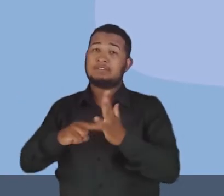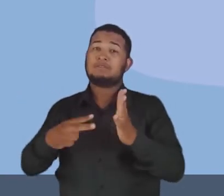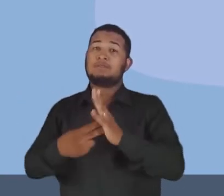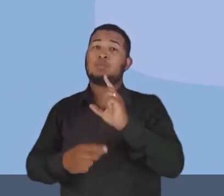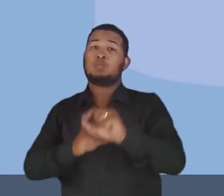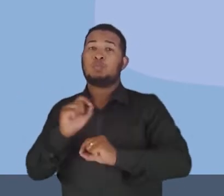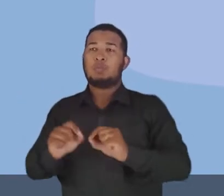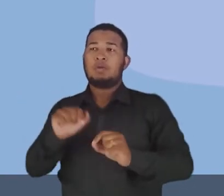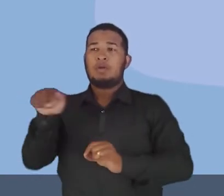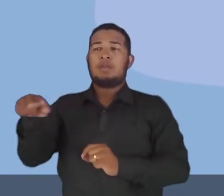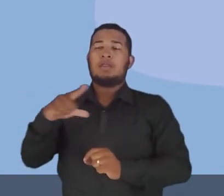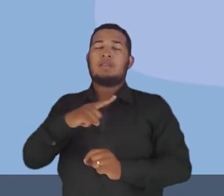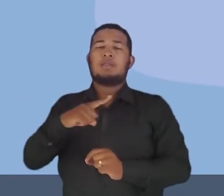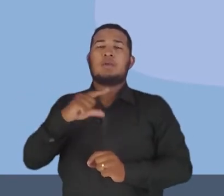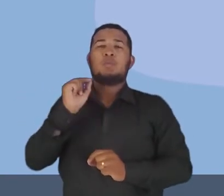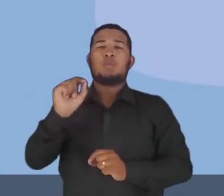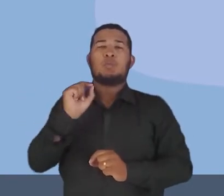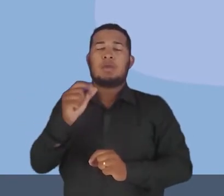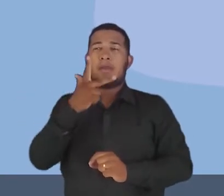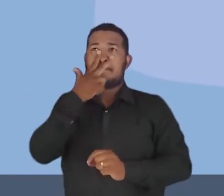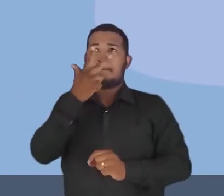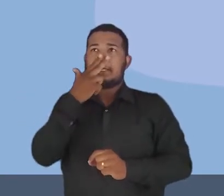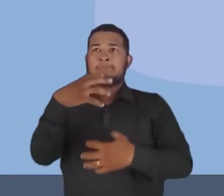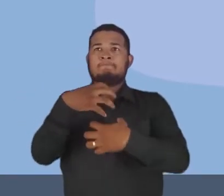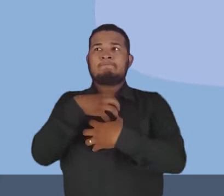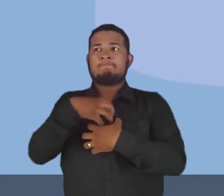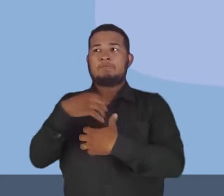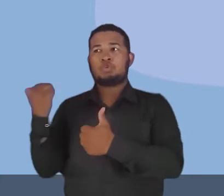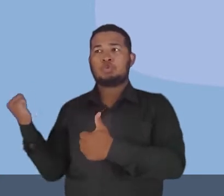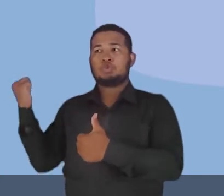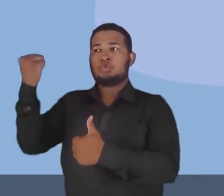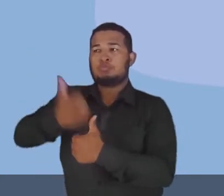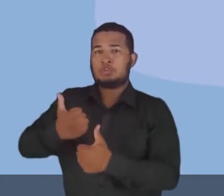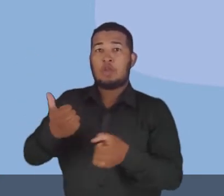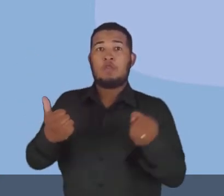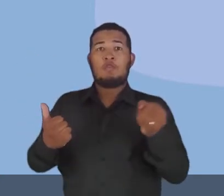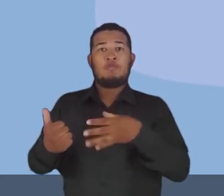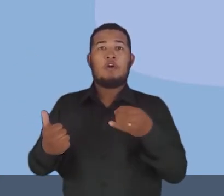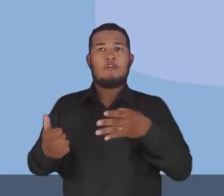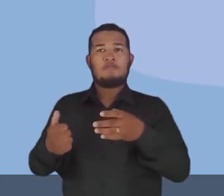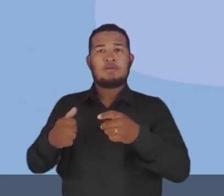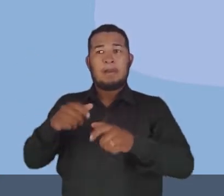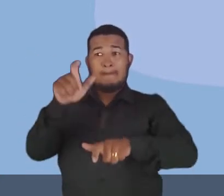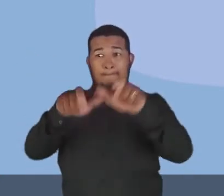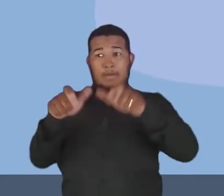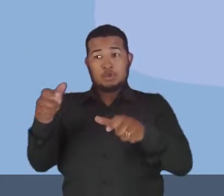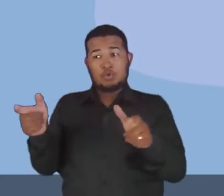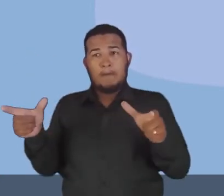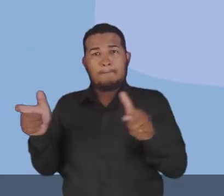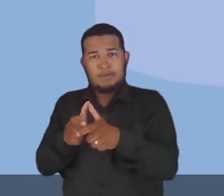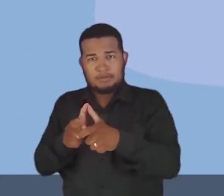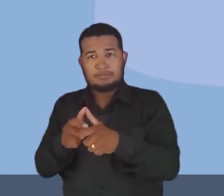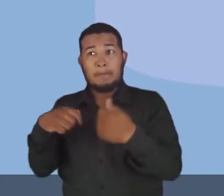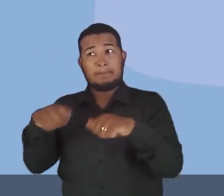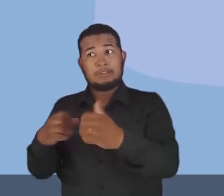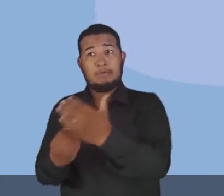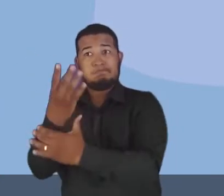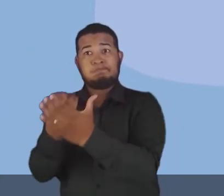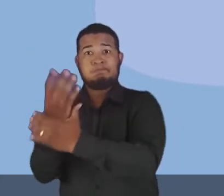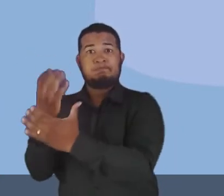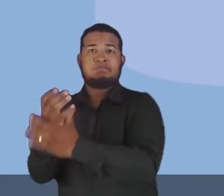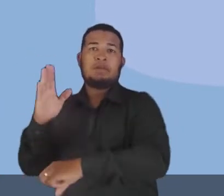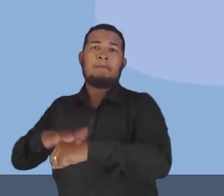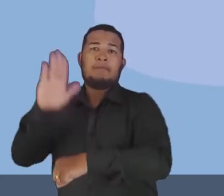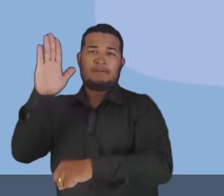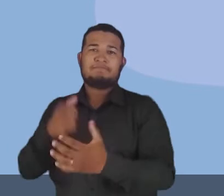que ele vai ter uma nova substituição. Menos pessoas, tem que ter mais produção. Então, vamos ter aí